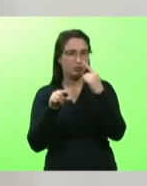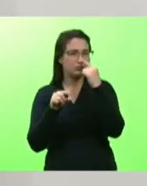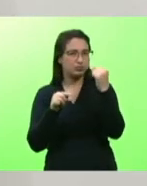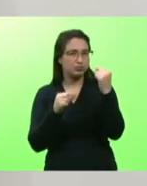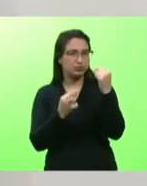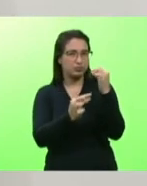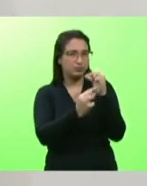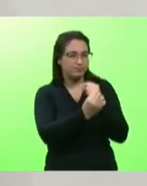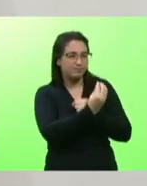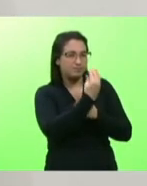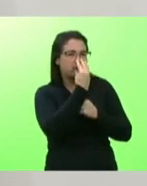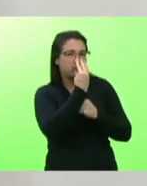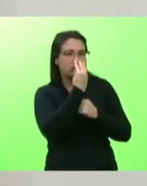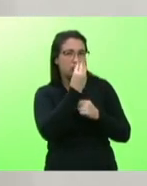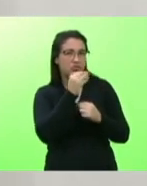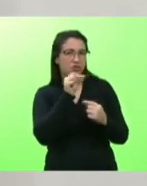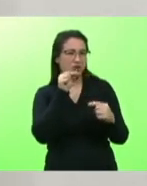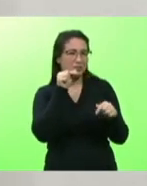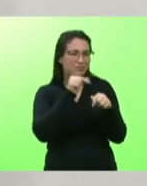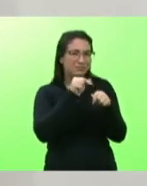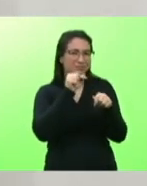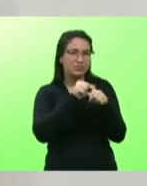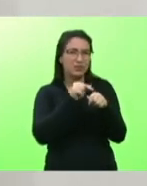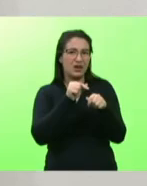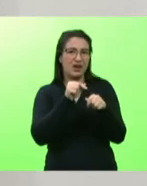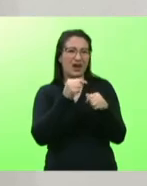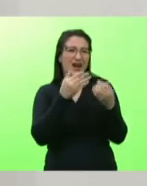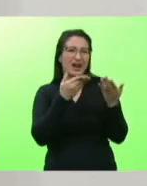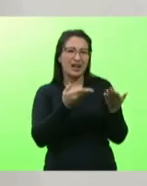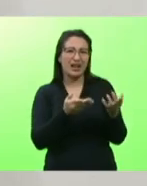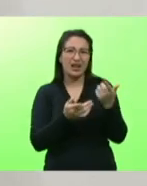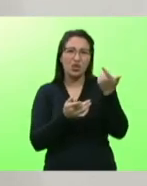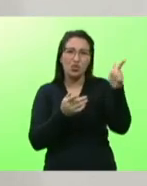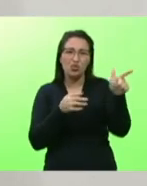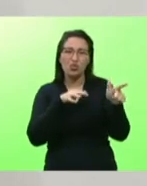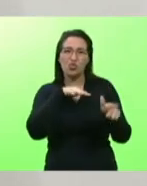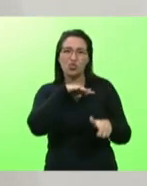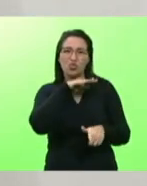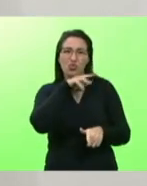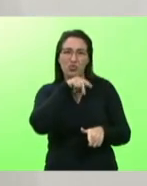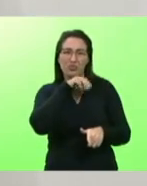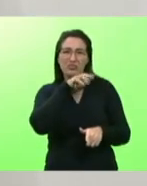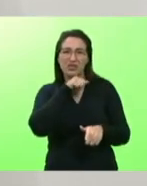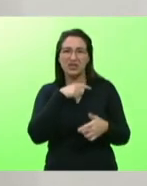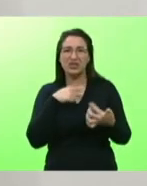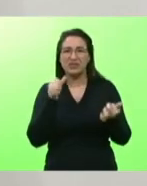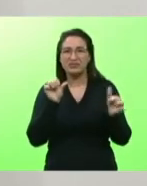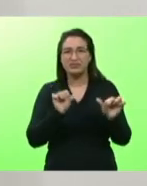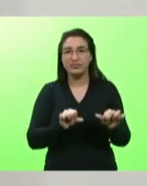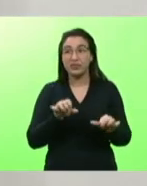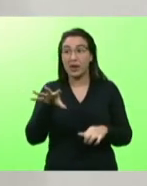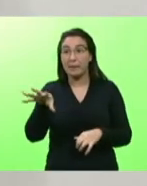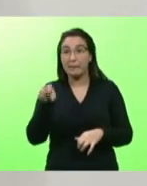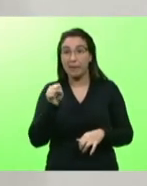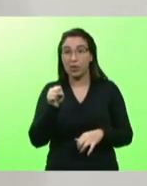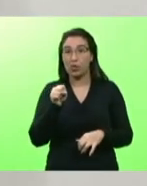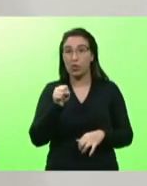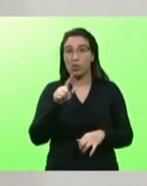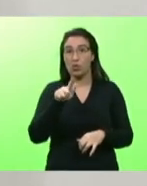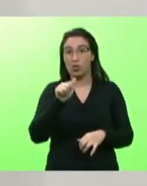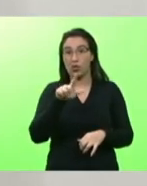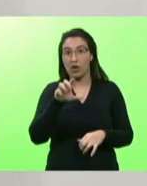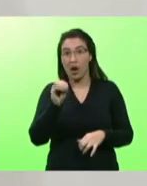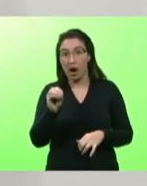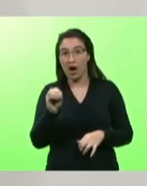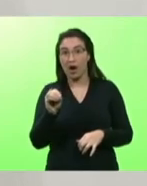e daí teve um cidadão que tinha um galo isso no oriente e ele foi pegar o galo o galo passou a espora no pescoço